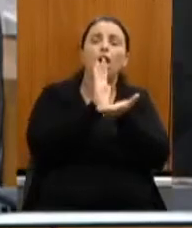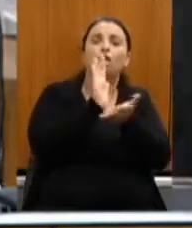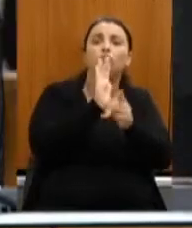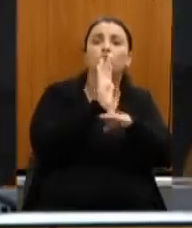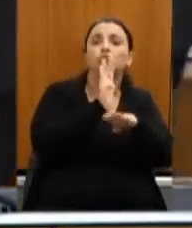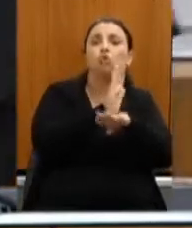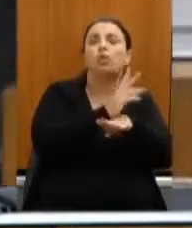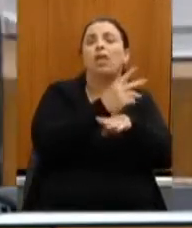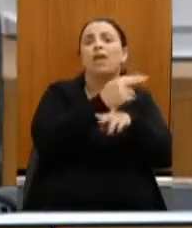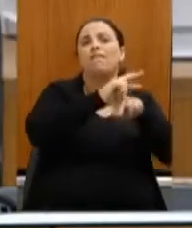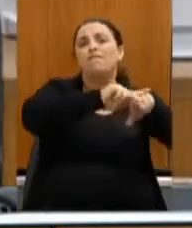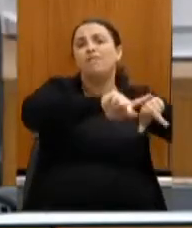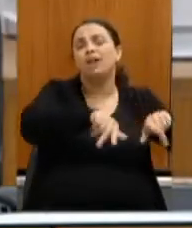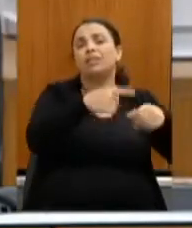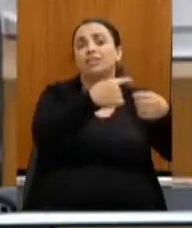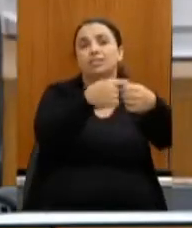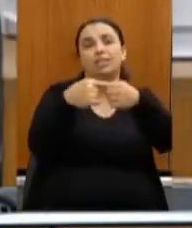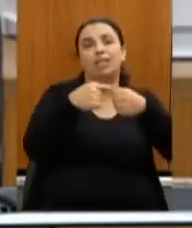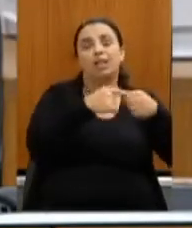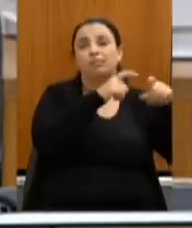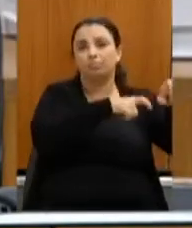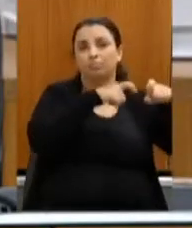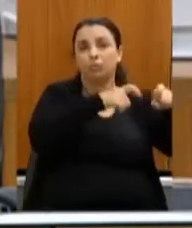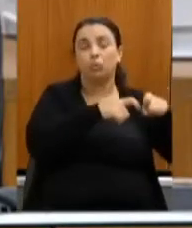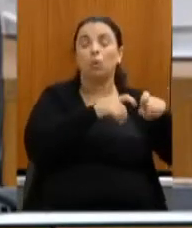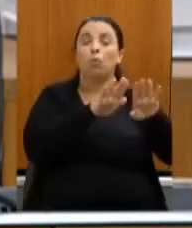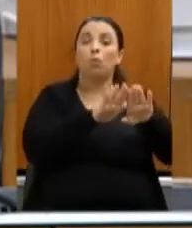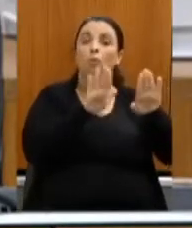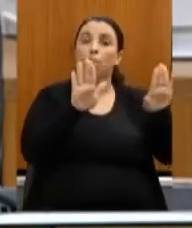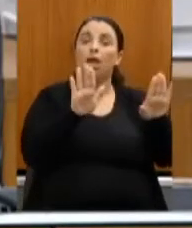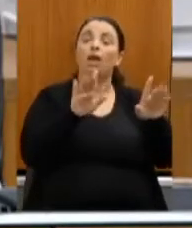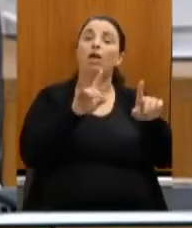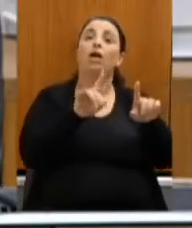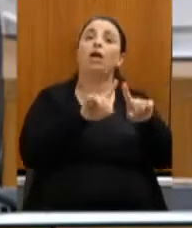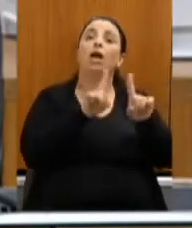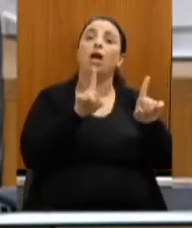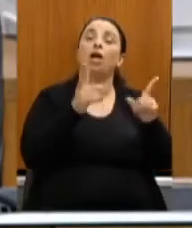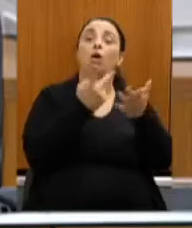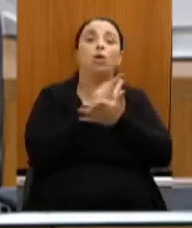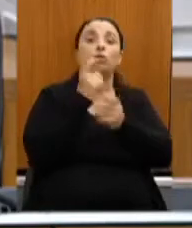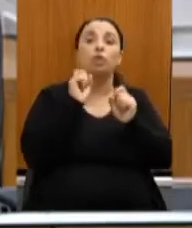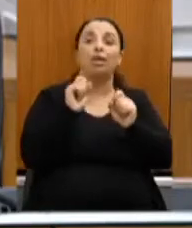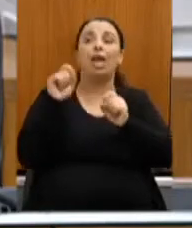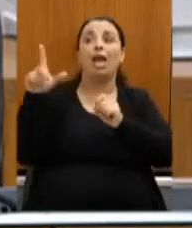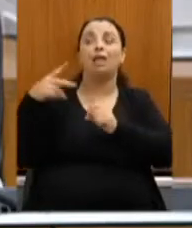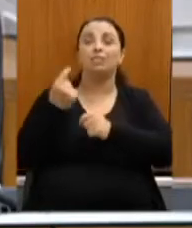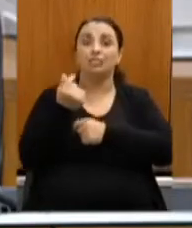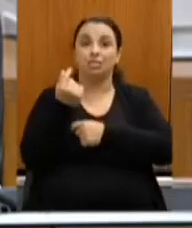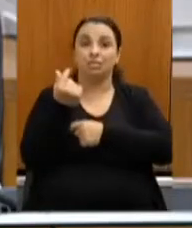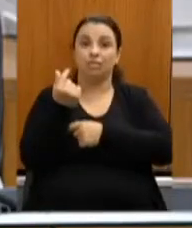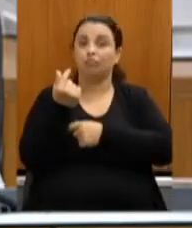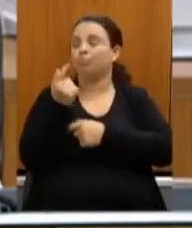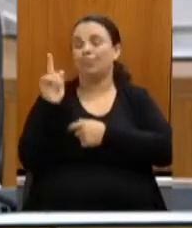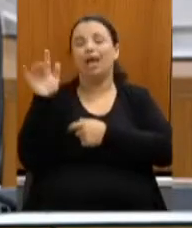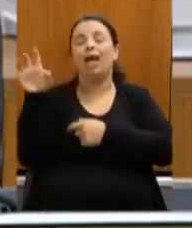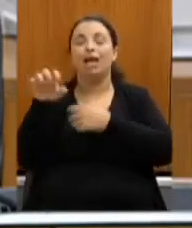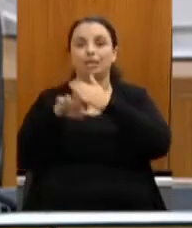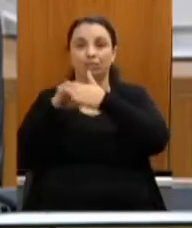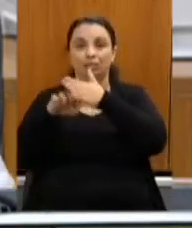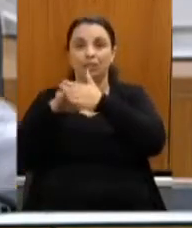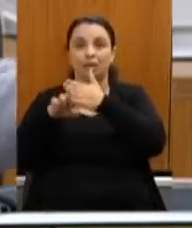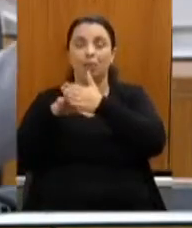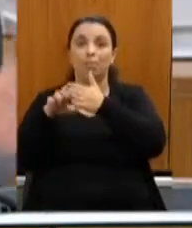no entanto o que está acontecendo é que as empresas estão deixando de aportar na lei